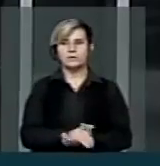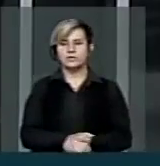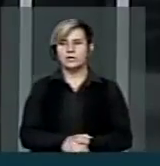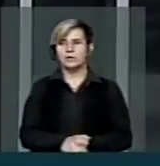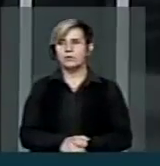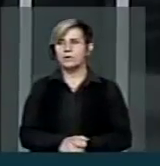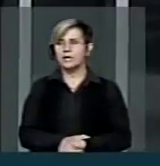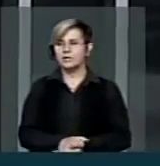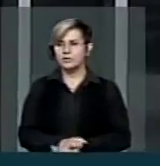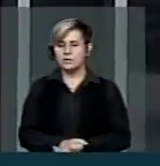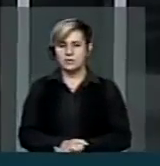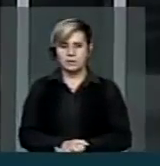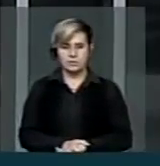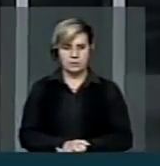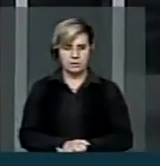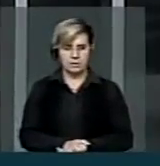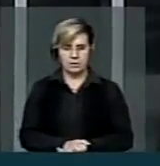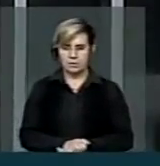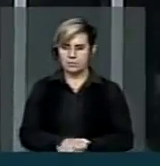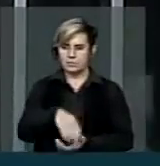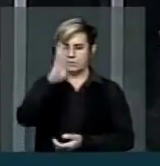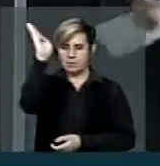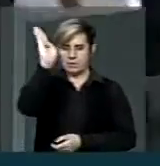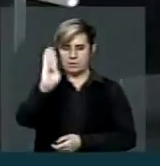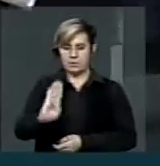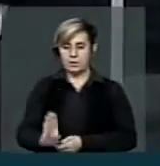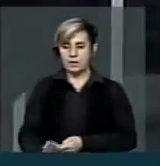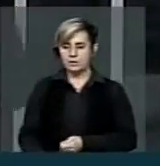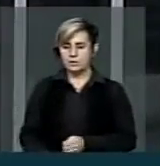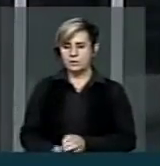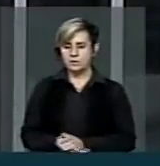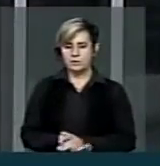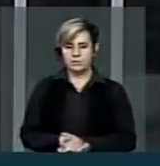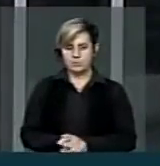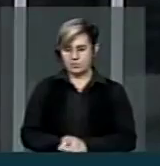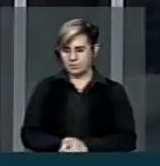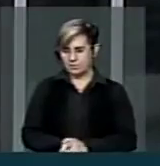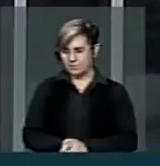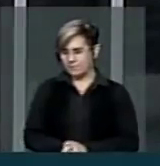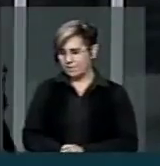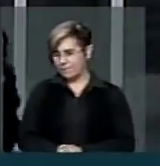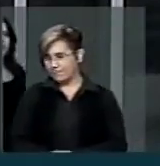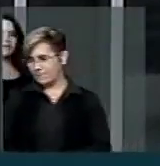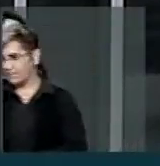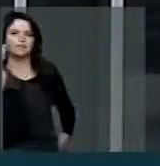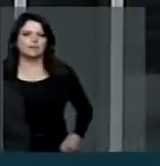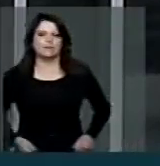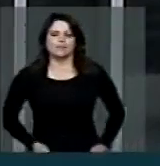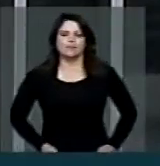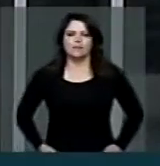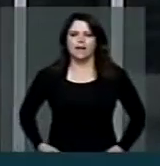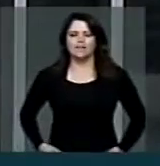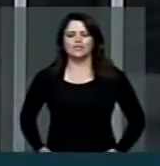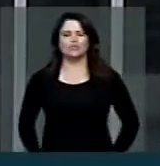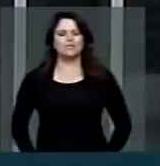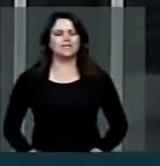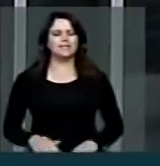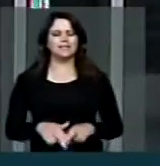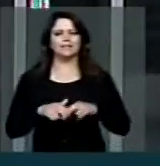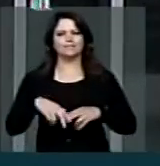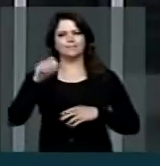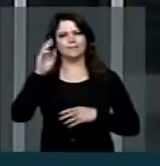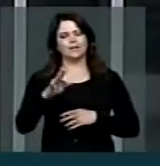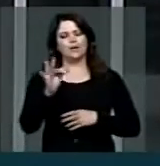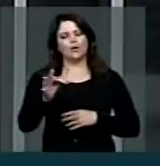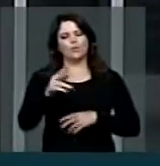o Brasil é o país do futuro. Esta frase, célebre que povoou o nosso imaginário,